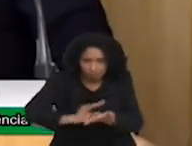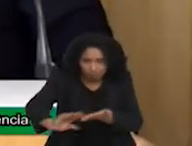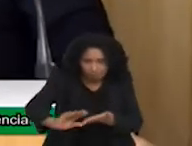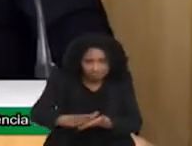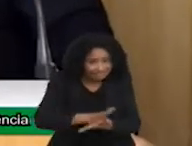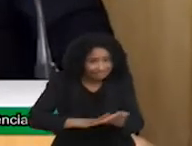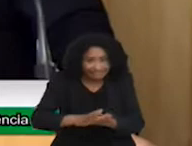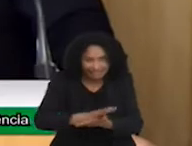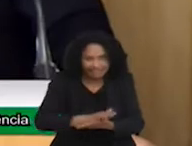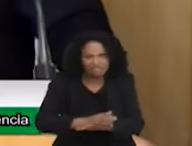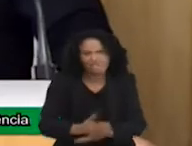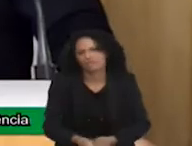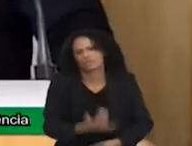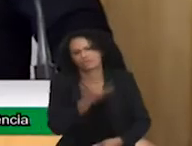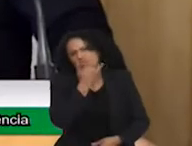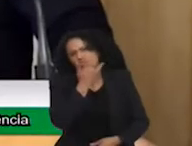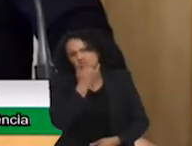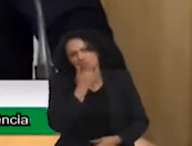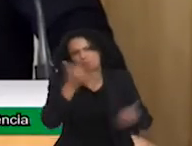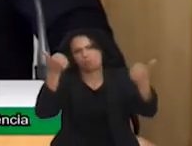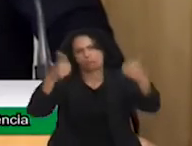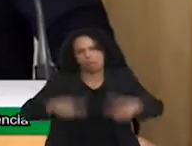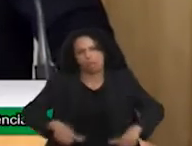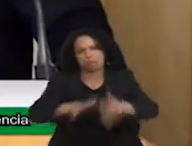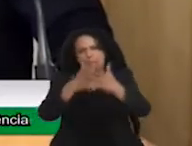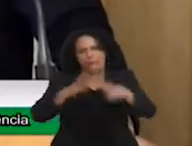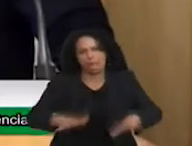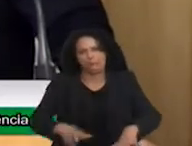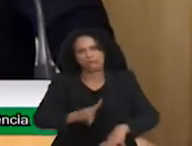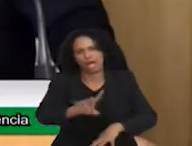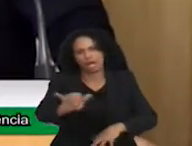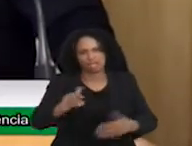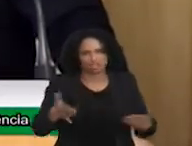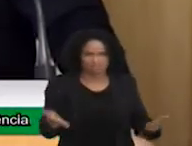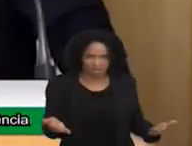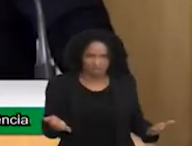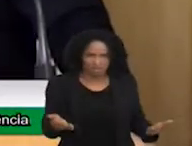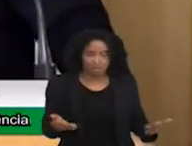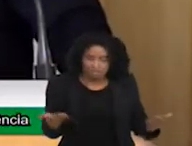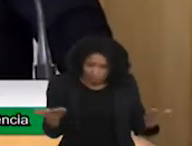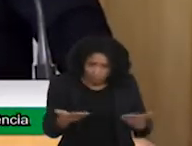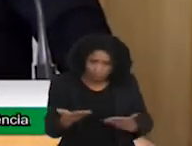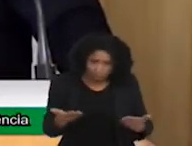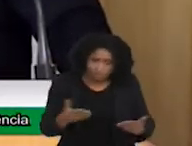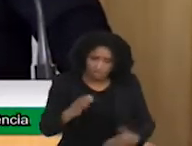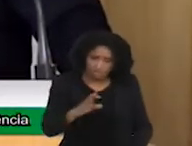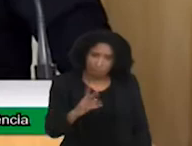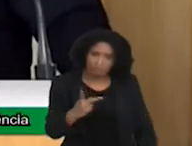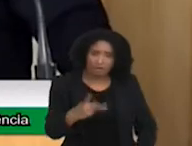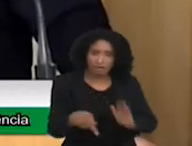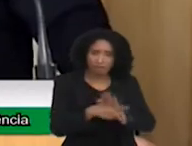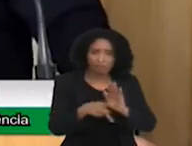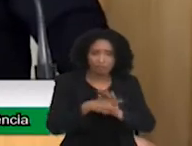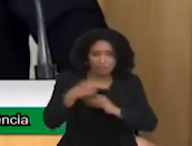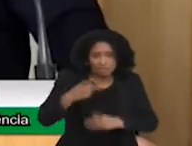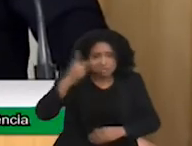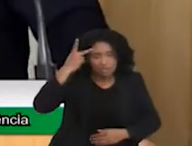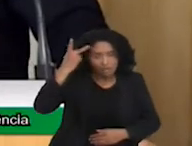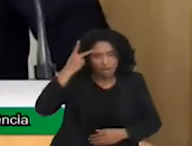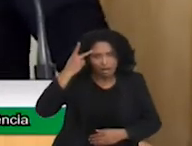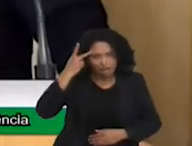um exemplo muito simples. Hoje, a ACP dos autistas de São Paulo, do Estado de São Paulo, gasta R$ bilhões.